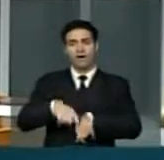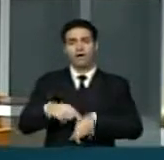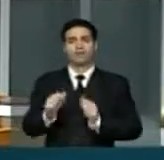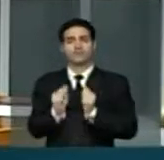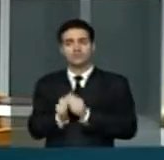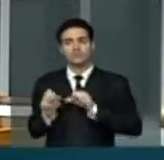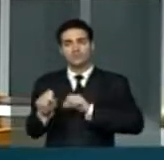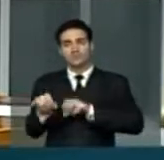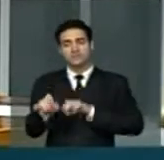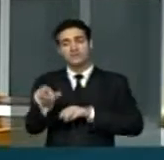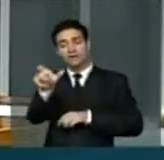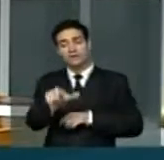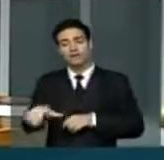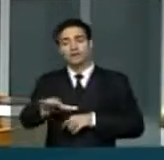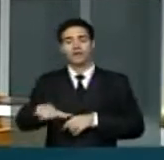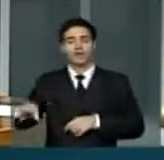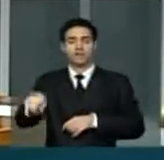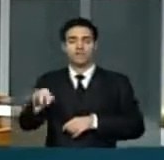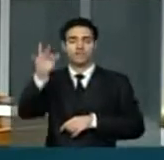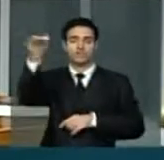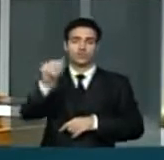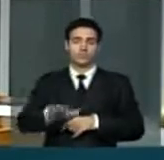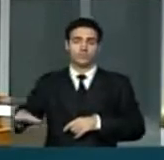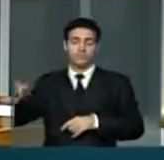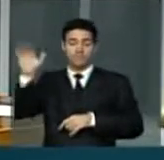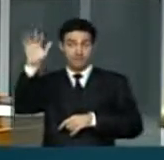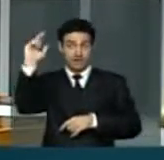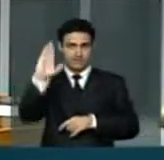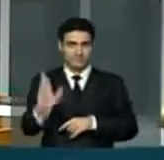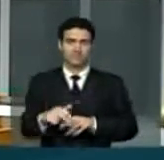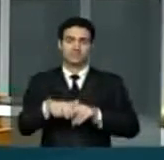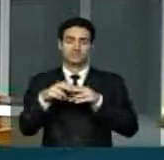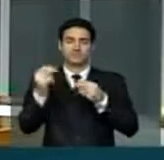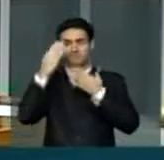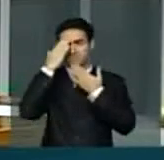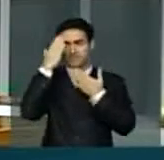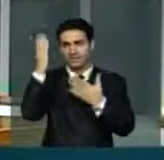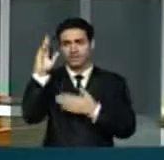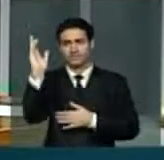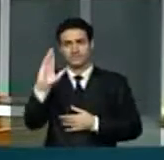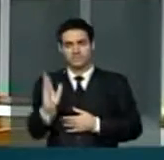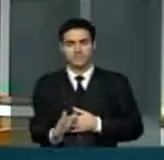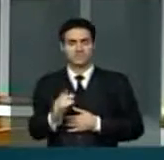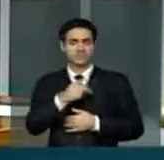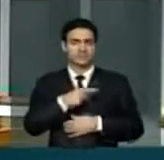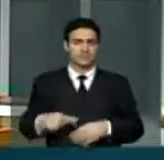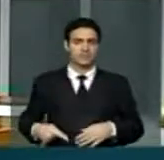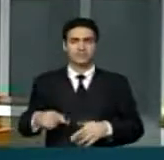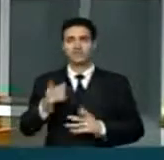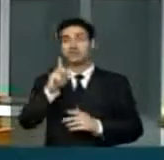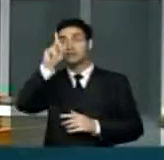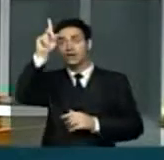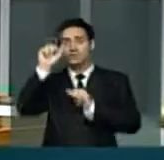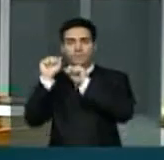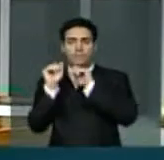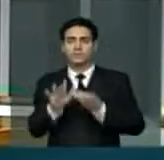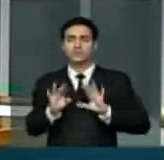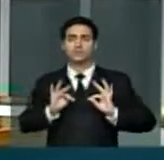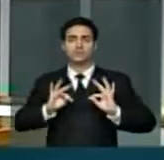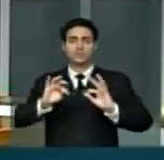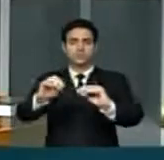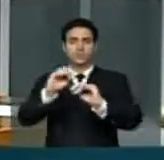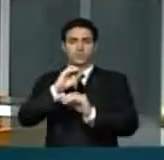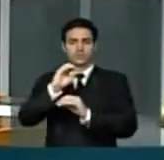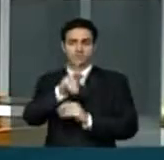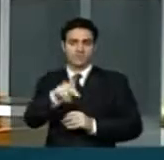o futuro do Brasil. Muito obrigado, senhor presidente, senhoras e senhores parlamentares, que Deus abençoe a todas